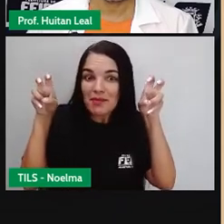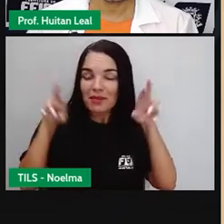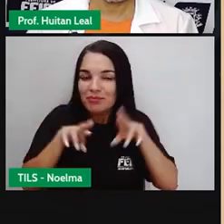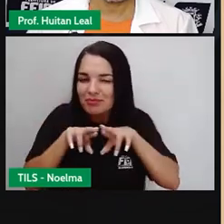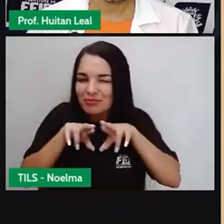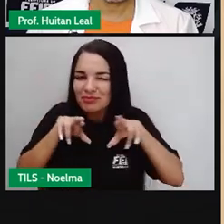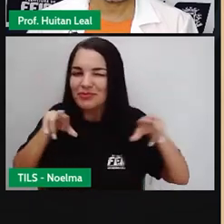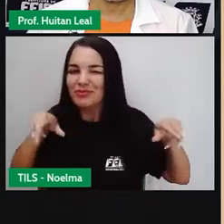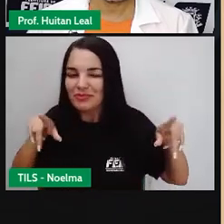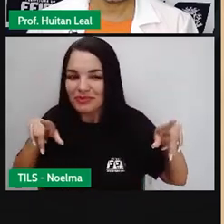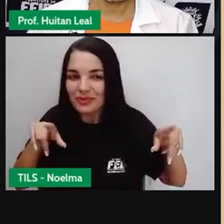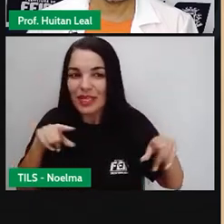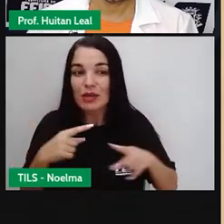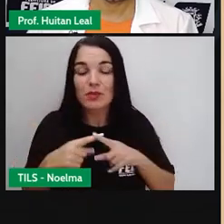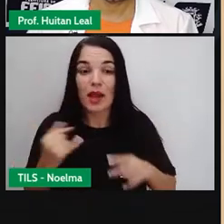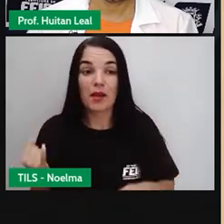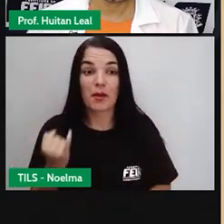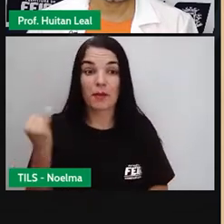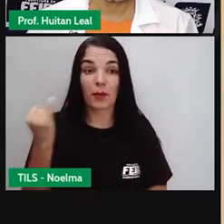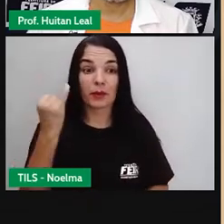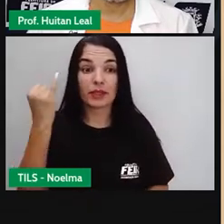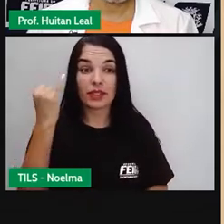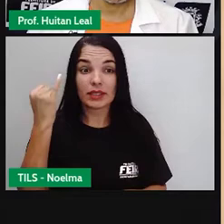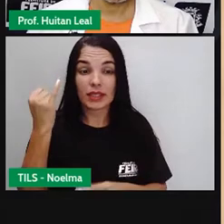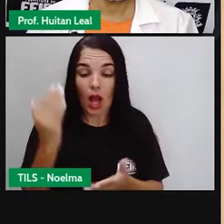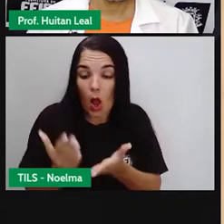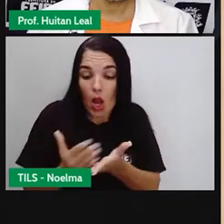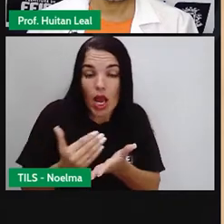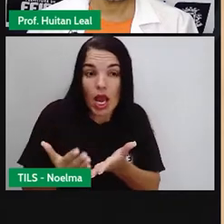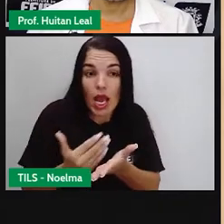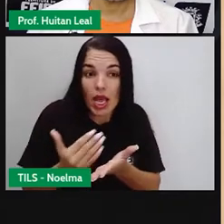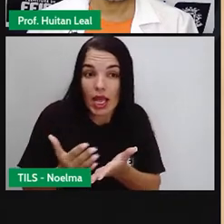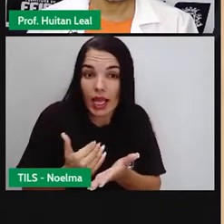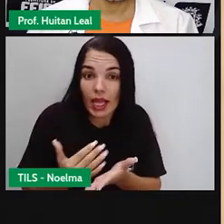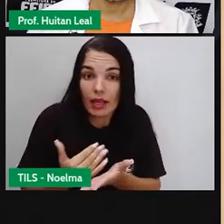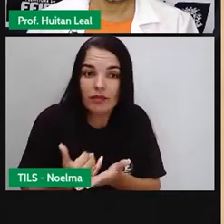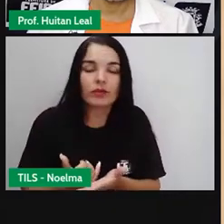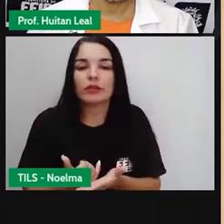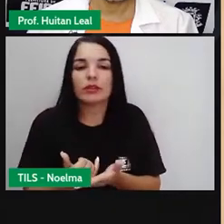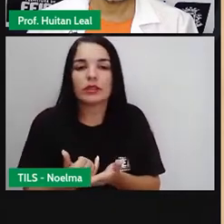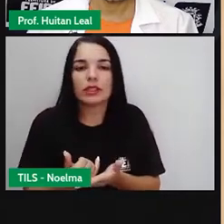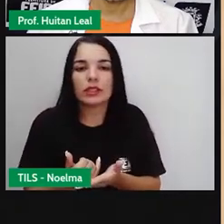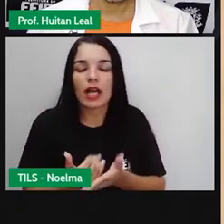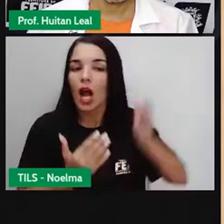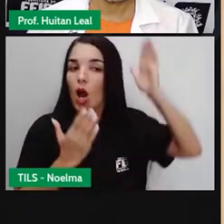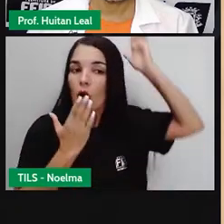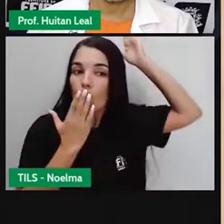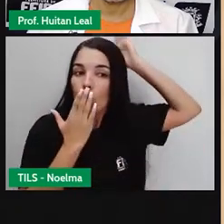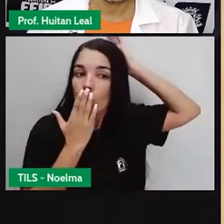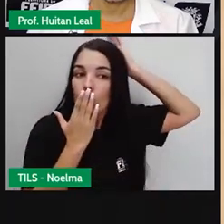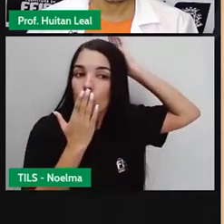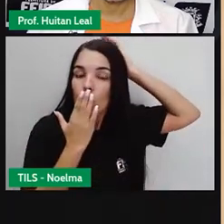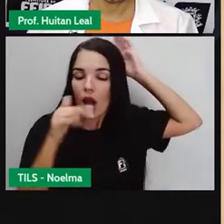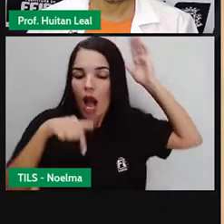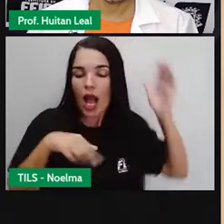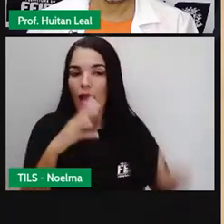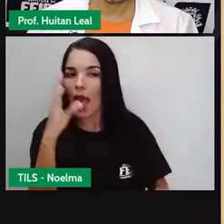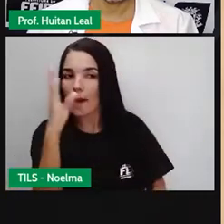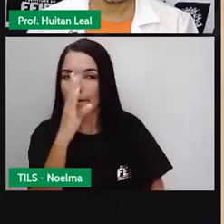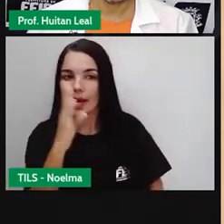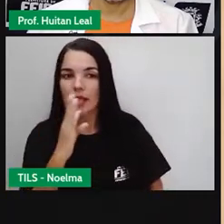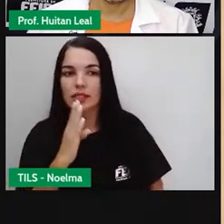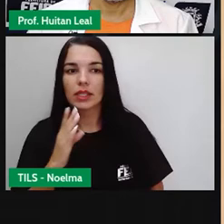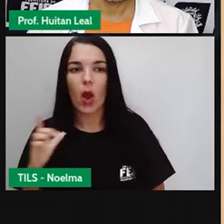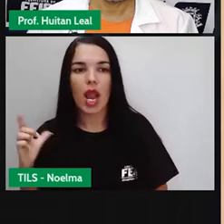Nós vamos falar da importância do livro, dos indígenas brasileiros, no caso da literatura